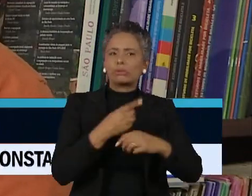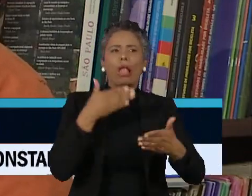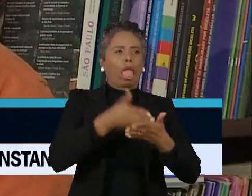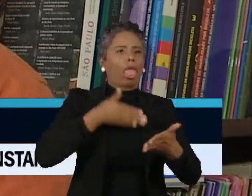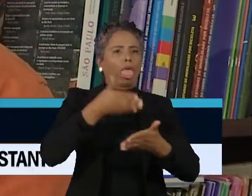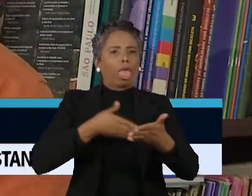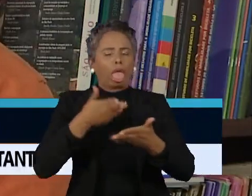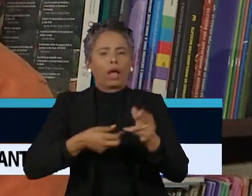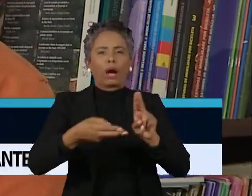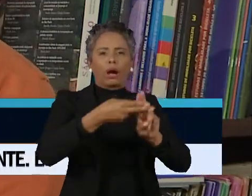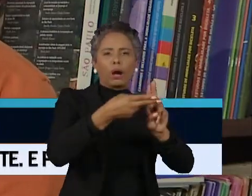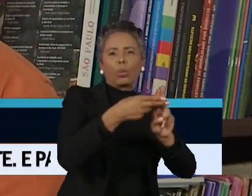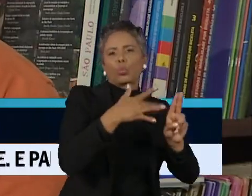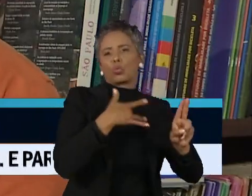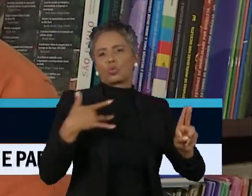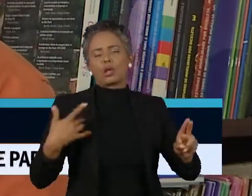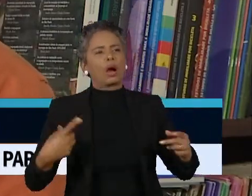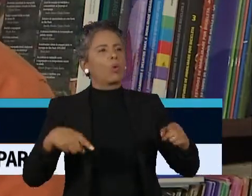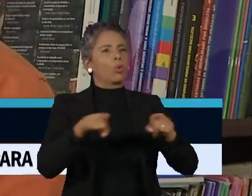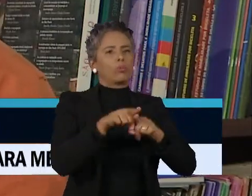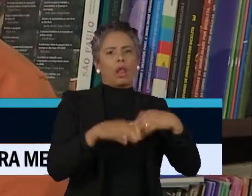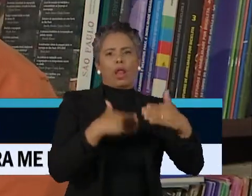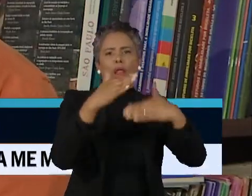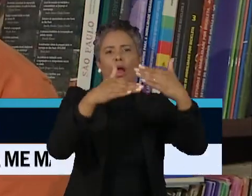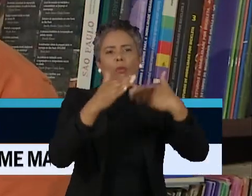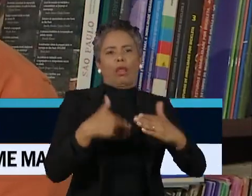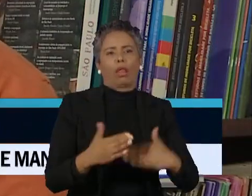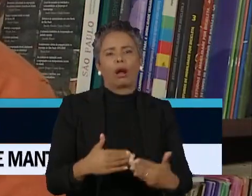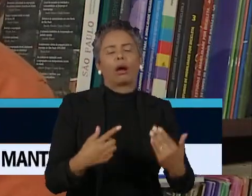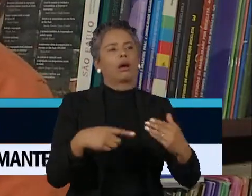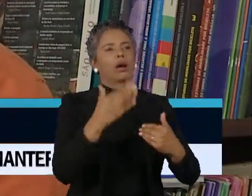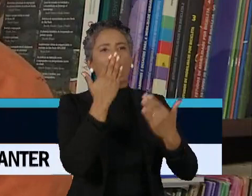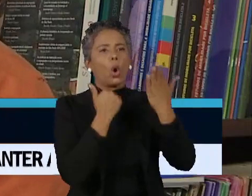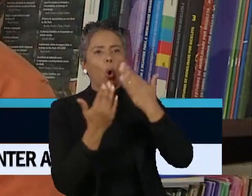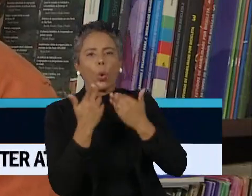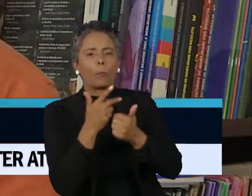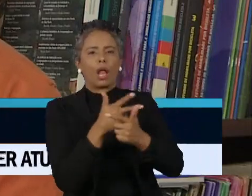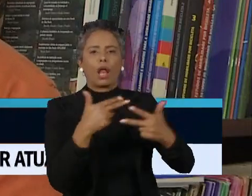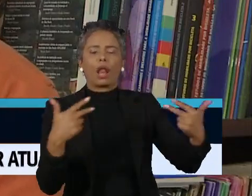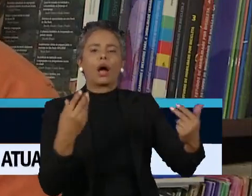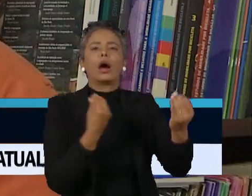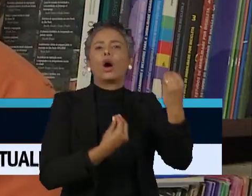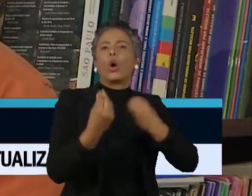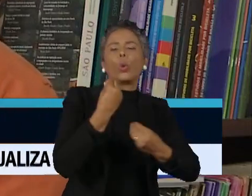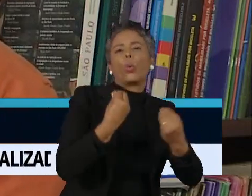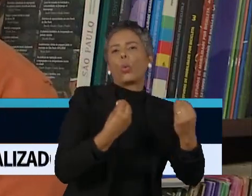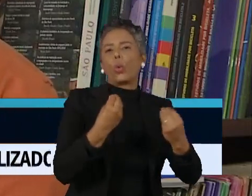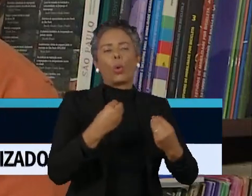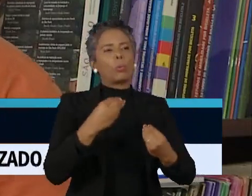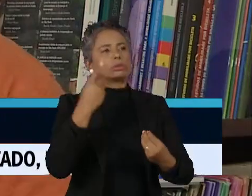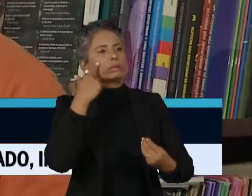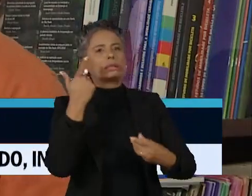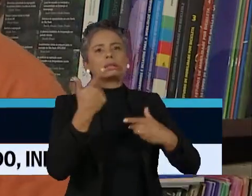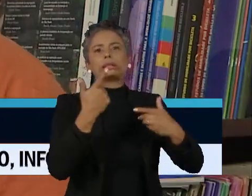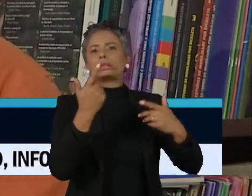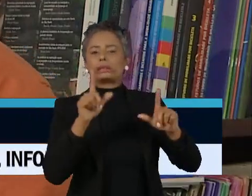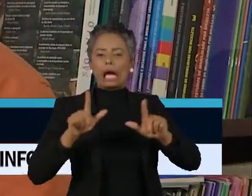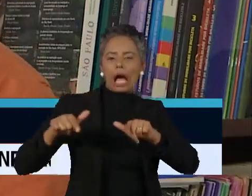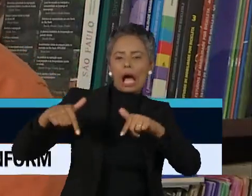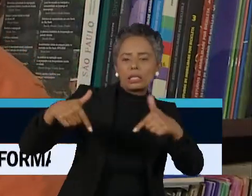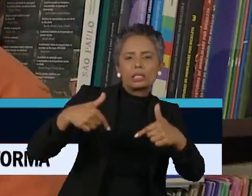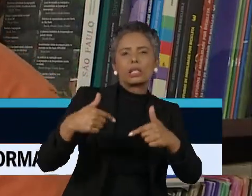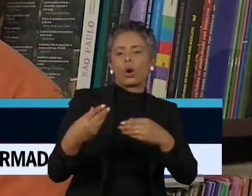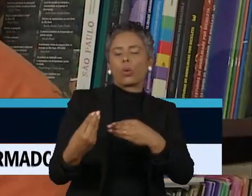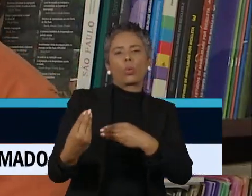saúde, a inclusão produtiva, como essas pessoas se alimentam, como essas pessoas acessam os serviços de prevenção de